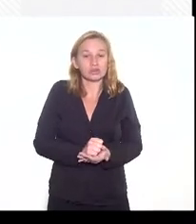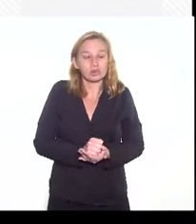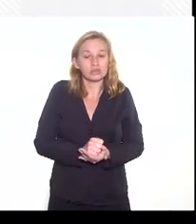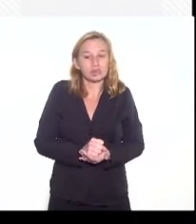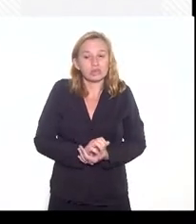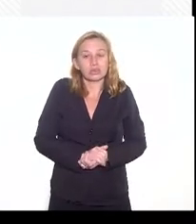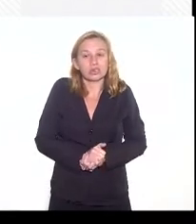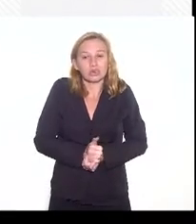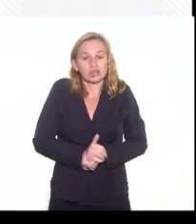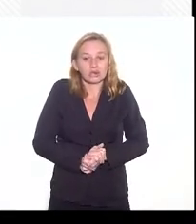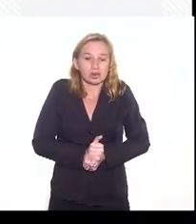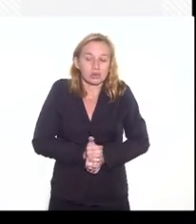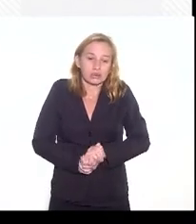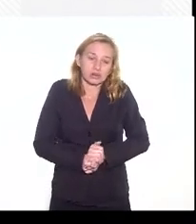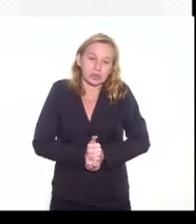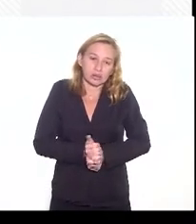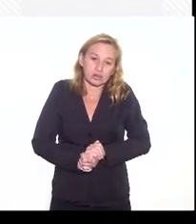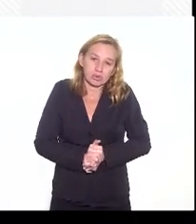apresentar